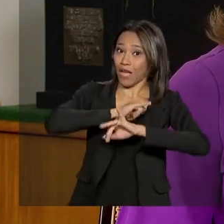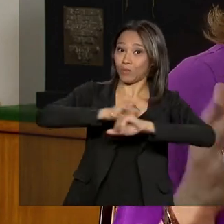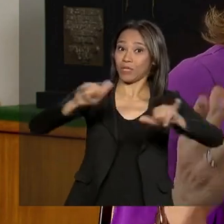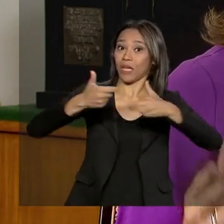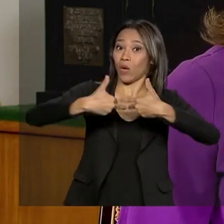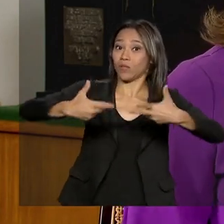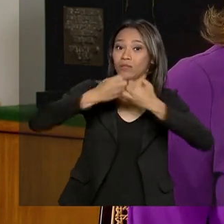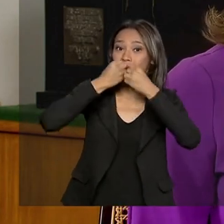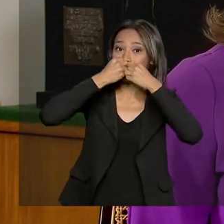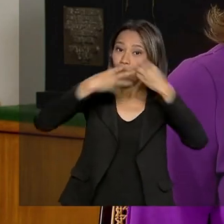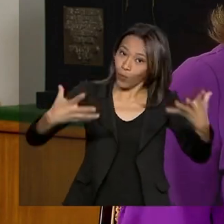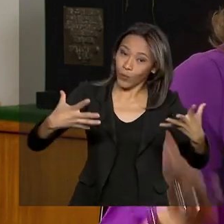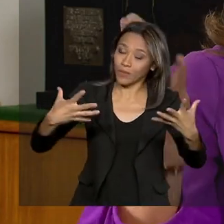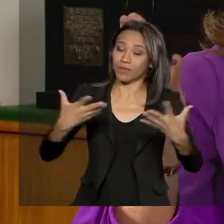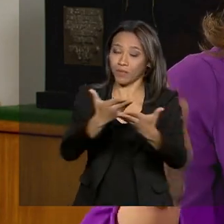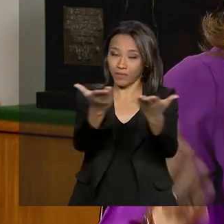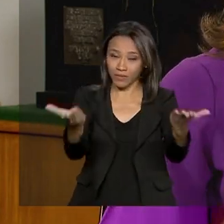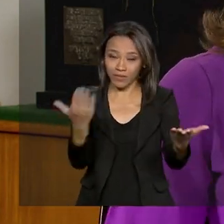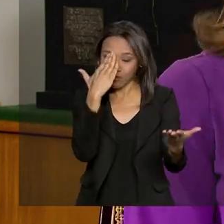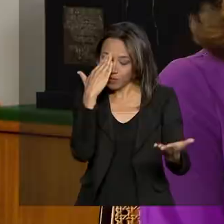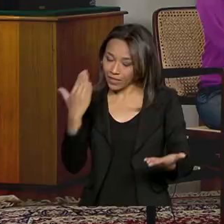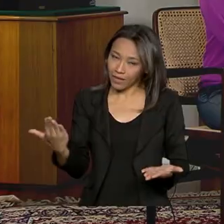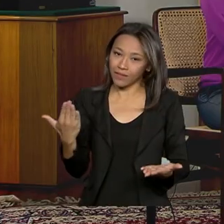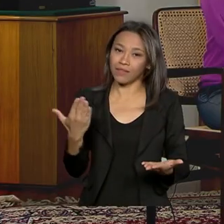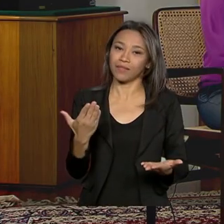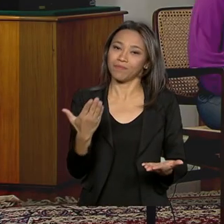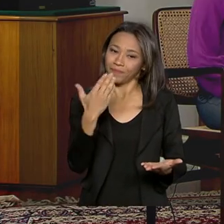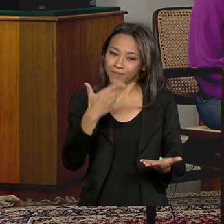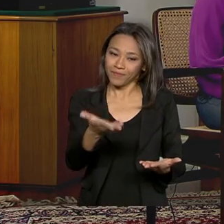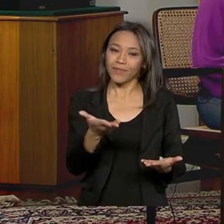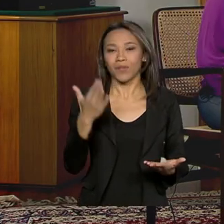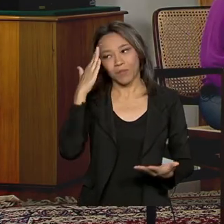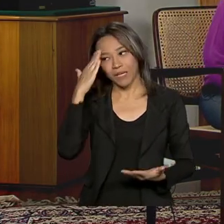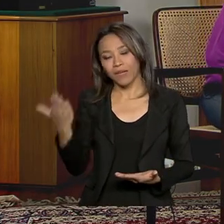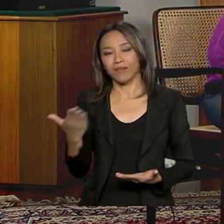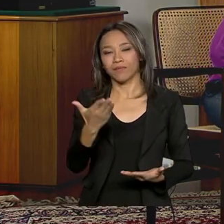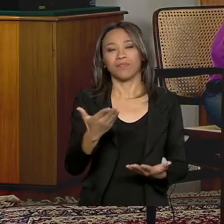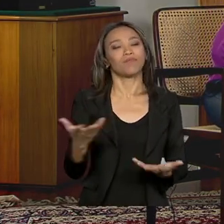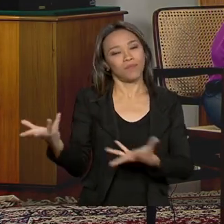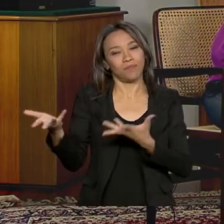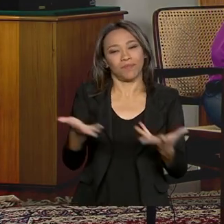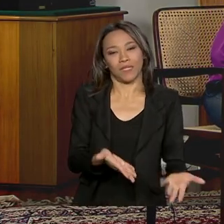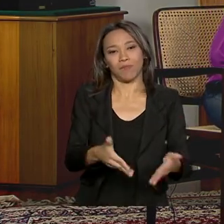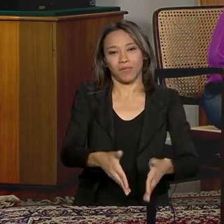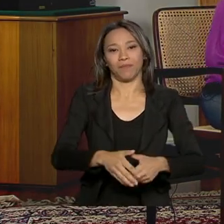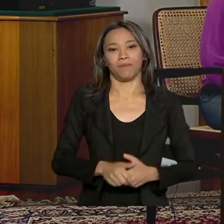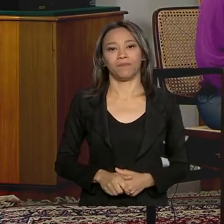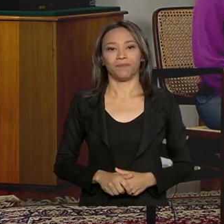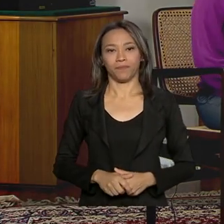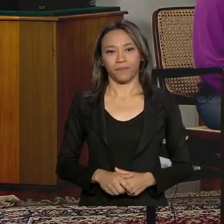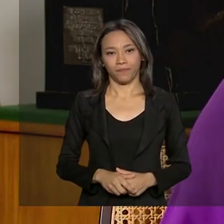aqui com essas notícias boas para vocês. Obrigada pela sua audiência. Muito obrigada, general, por nos receber. Obrigado.